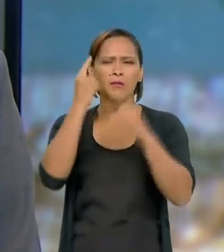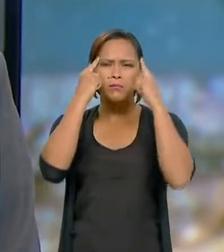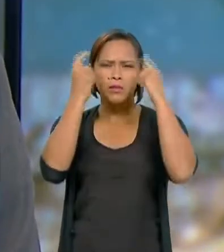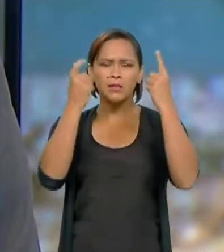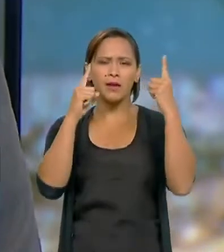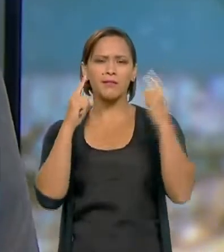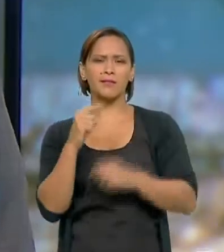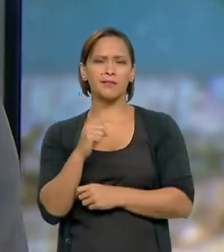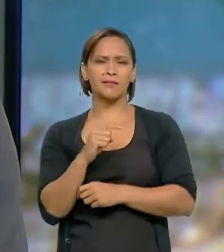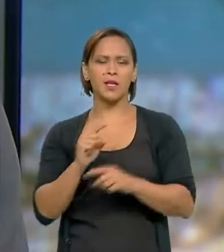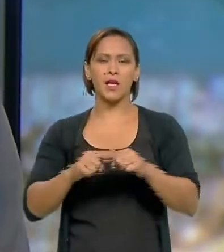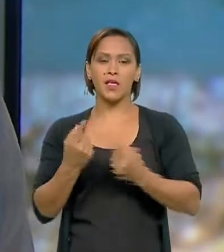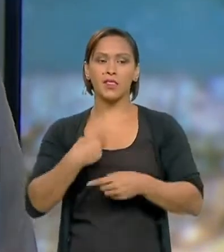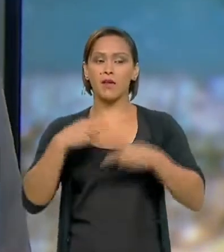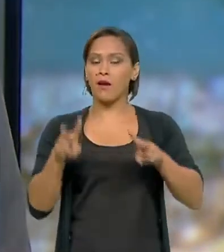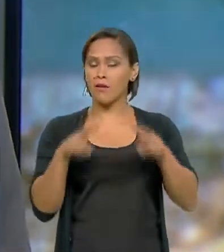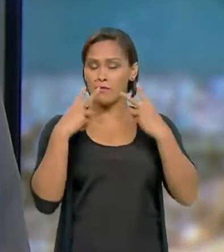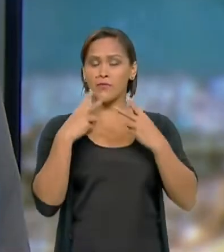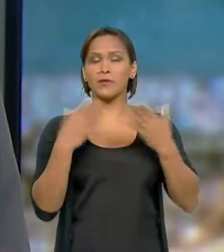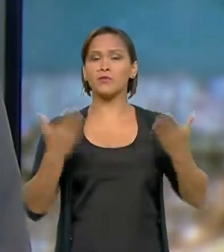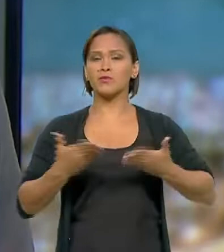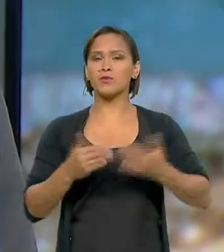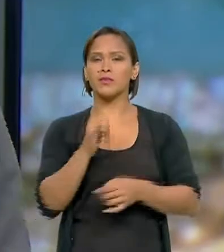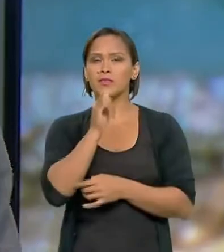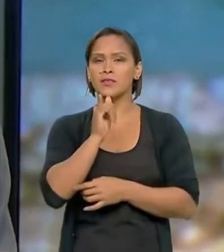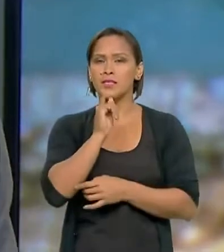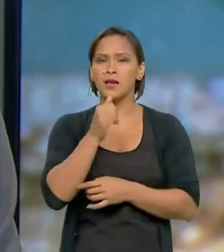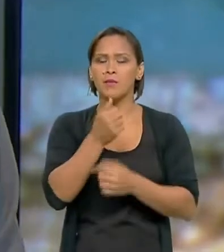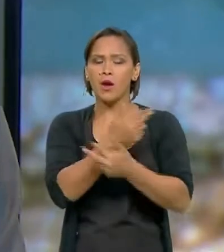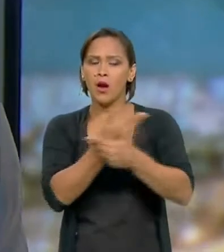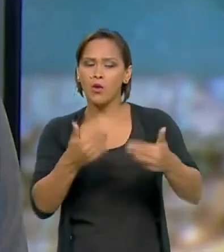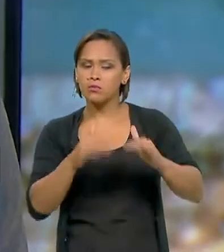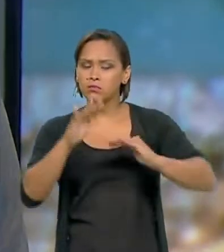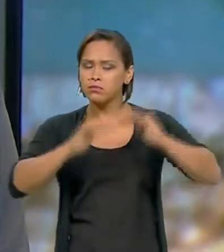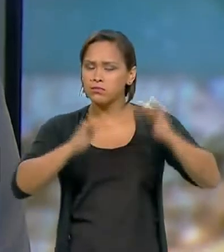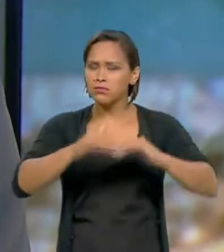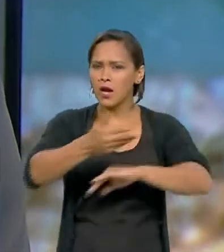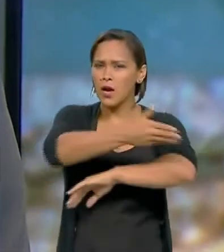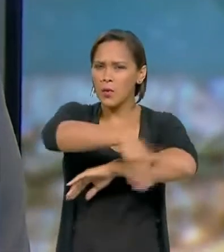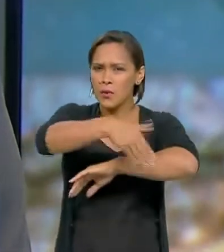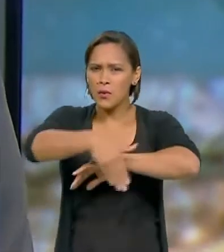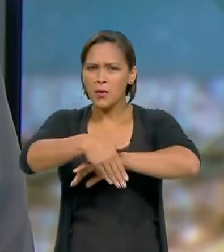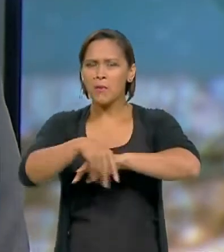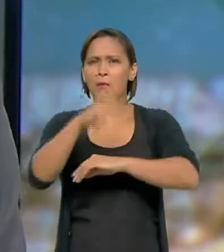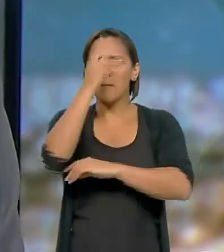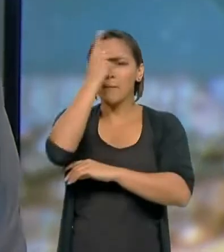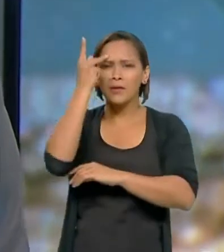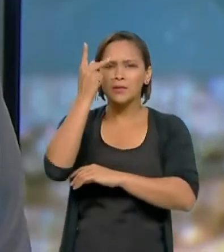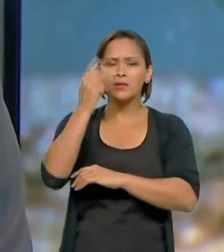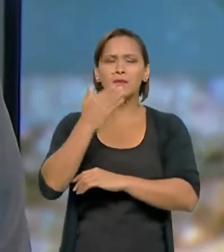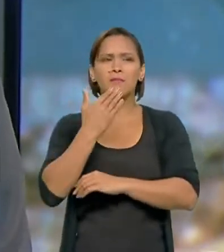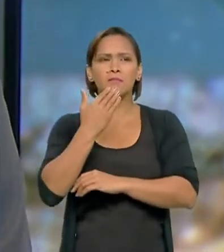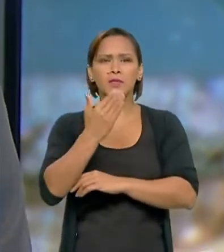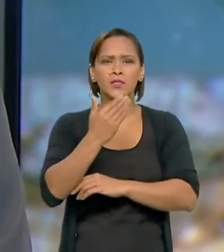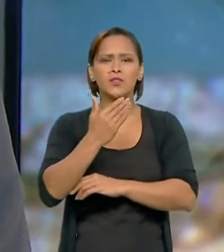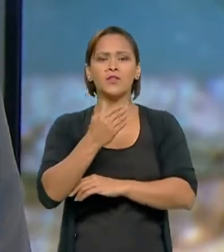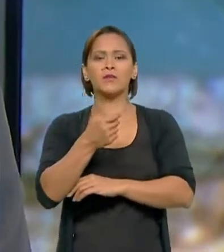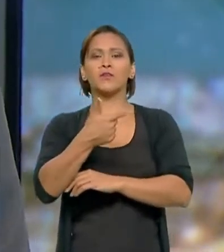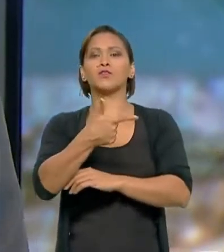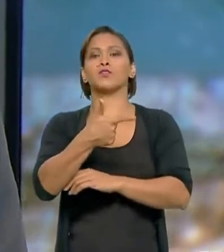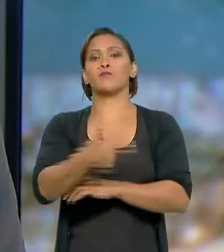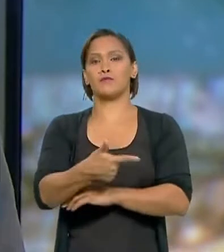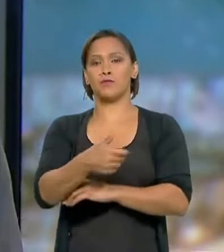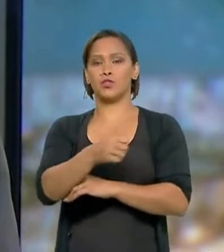Nós vemos hoje, por exemplo, alguns movimentos de rua, algumas pessoas pedindo para que no dia